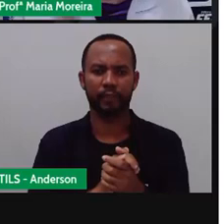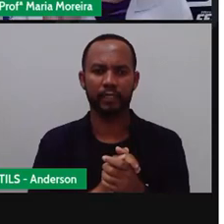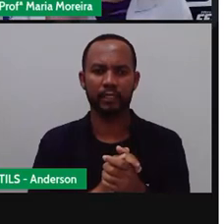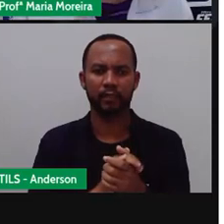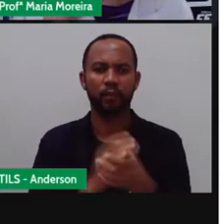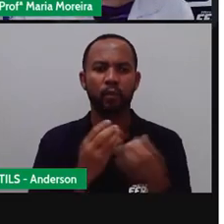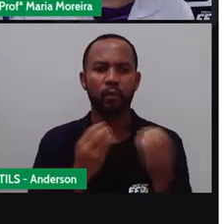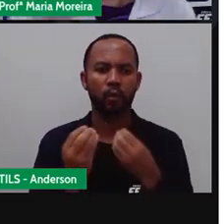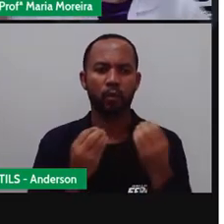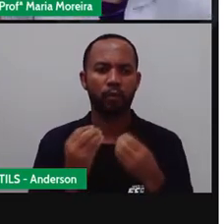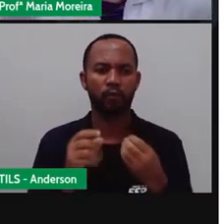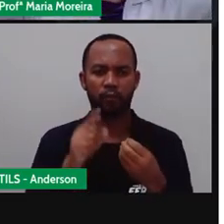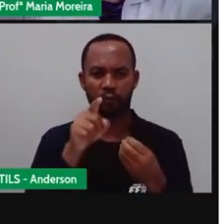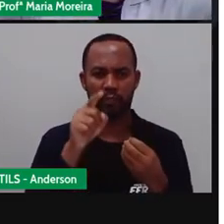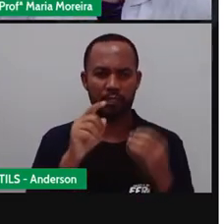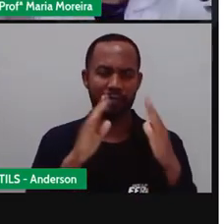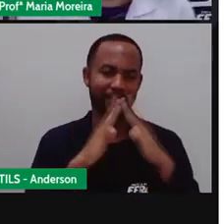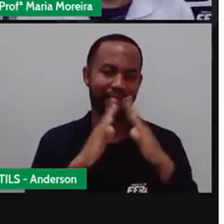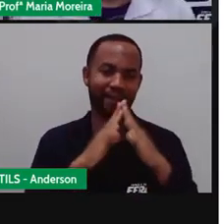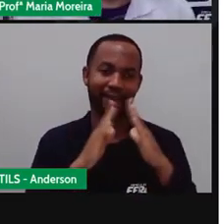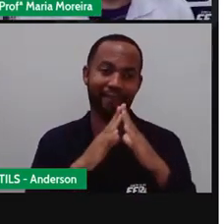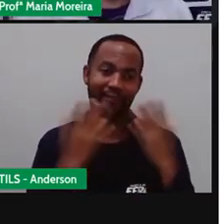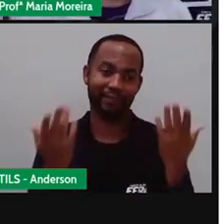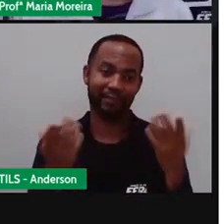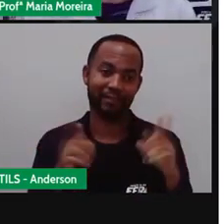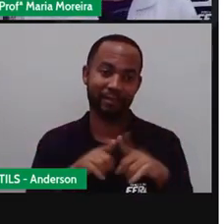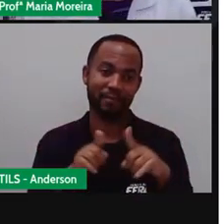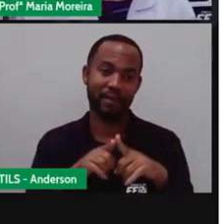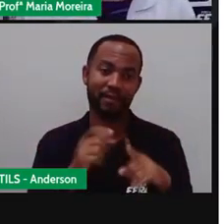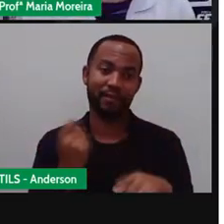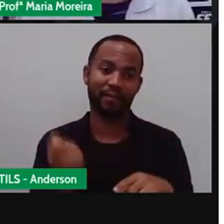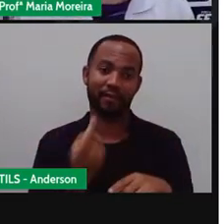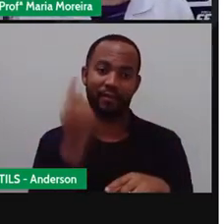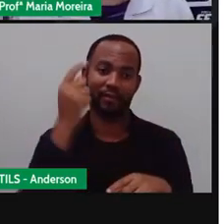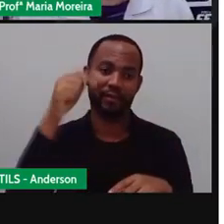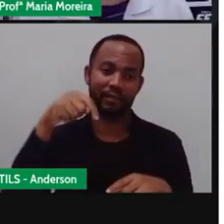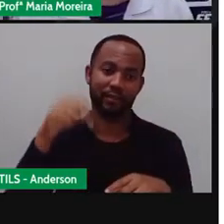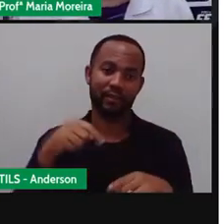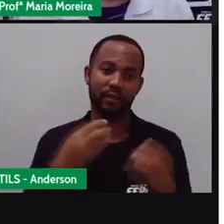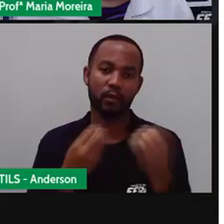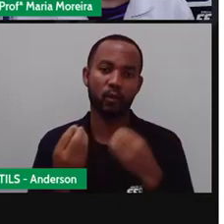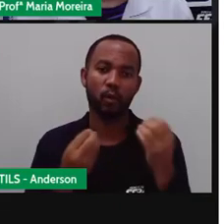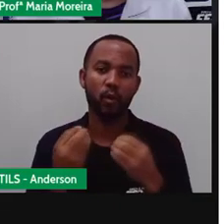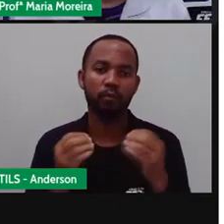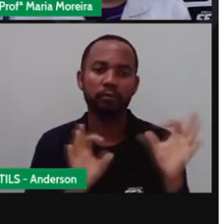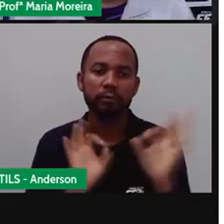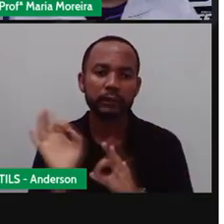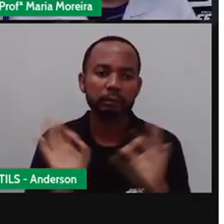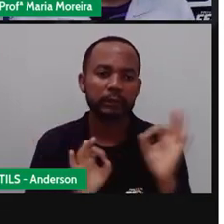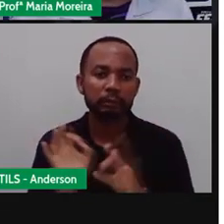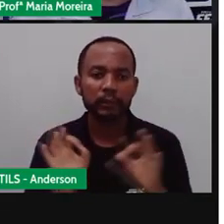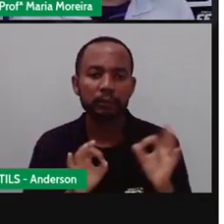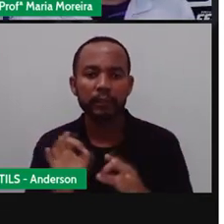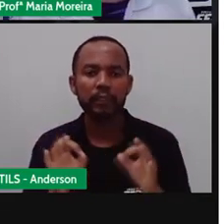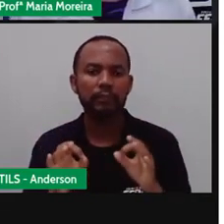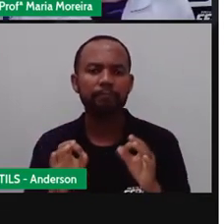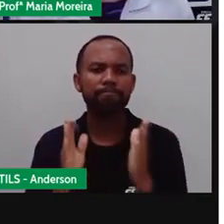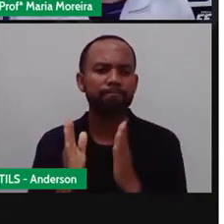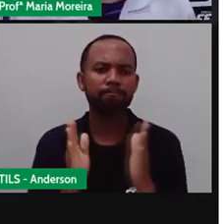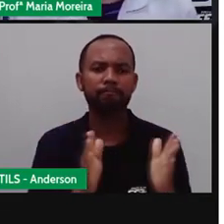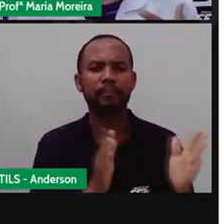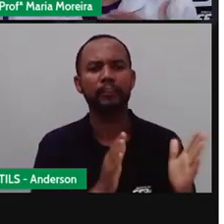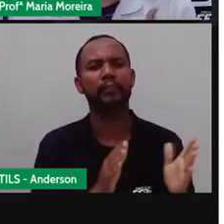atitude Você que está em casa A Anderson que está aqui embaixo Estará reduzindo a propagação De doenças